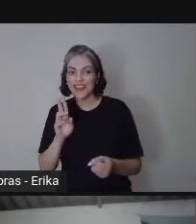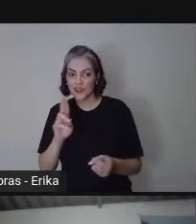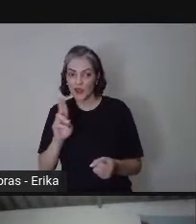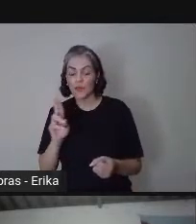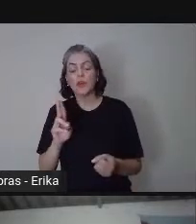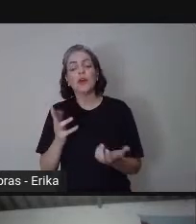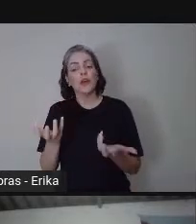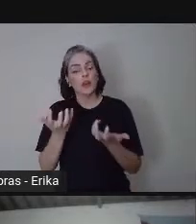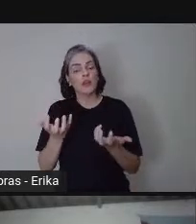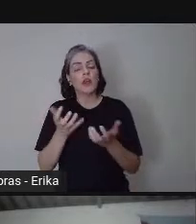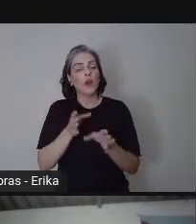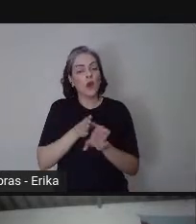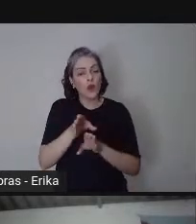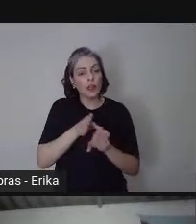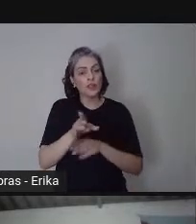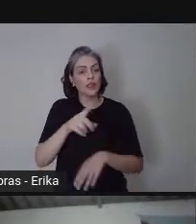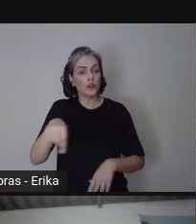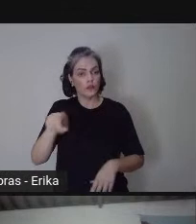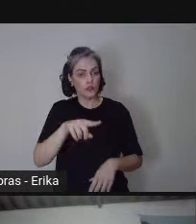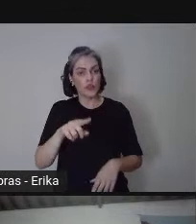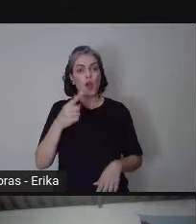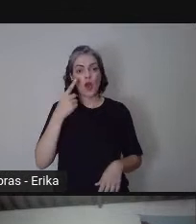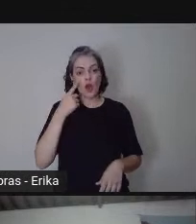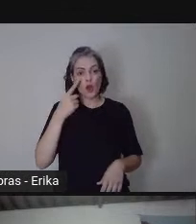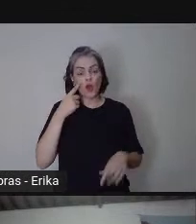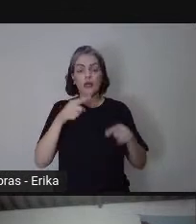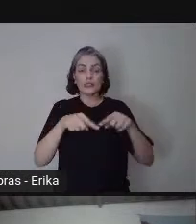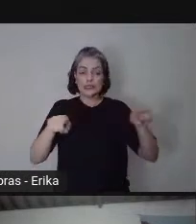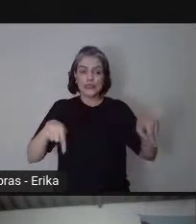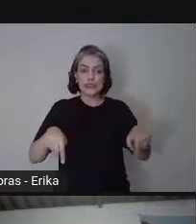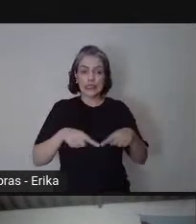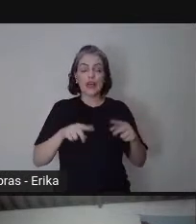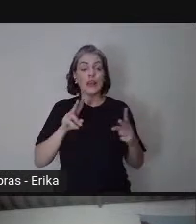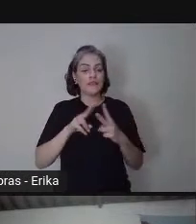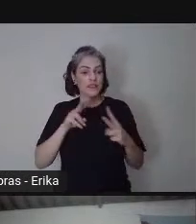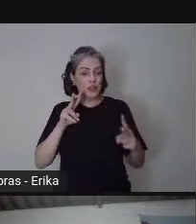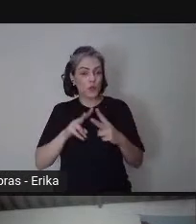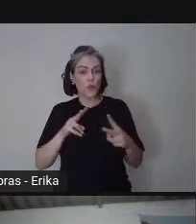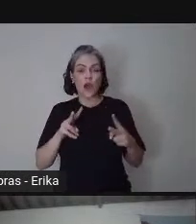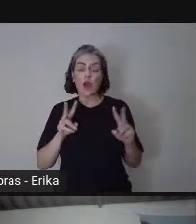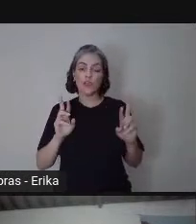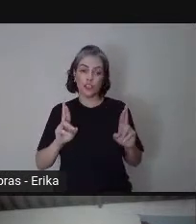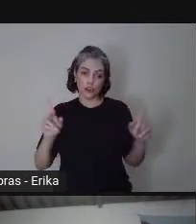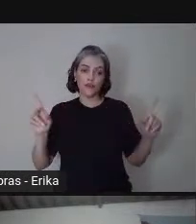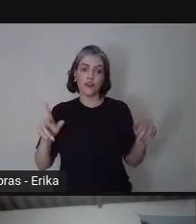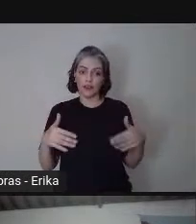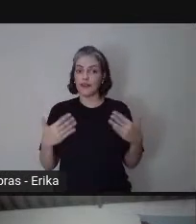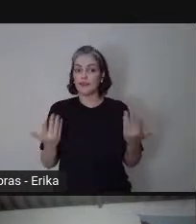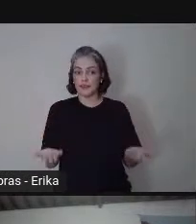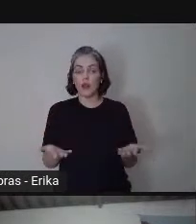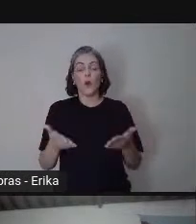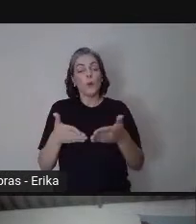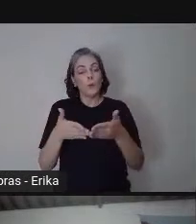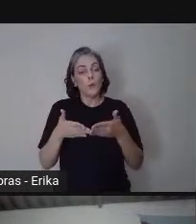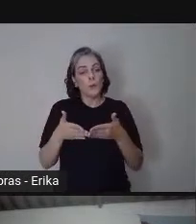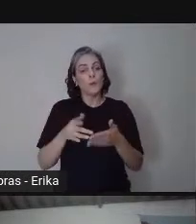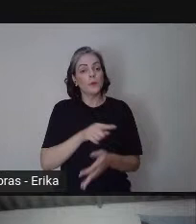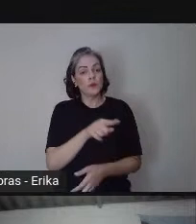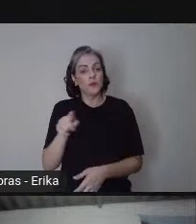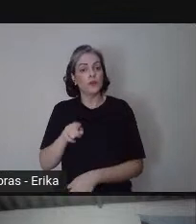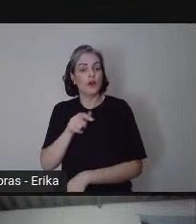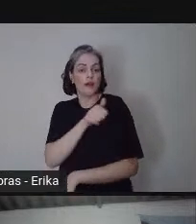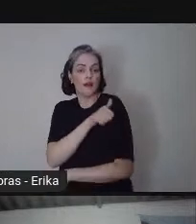Por causa dessa logística da sala virtual, nós vamos pedir que os alunos